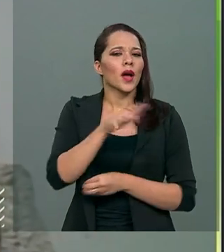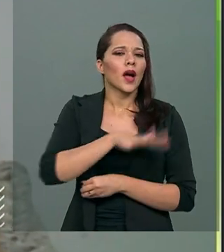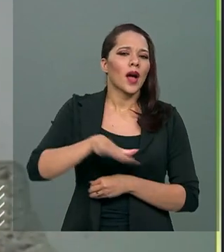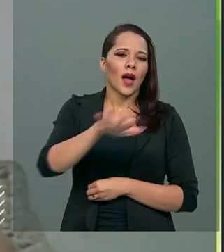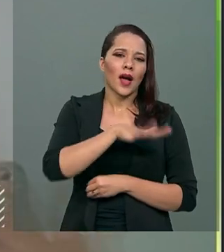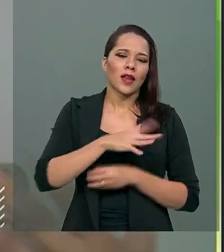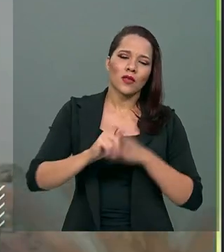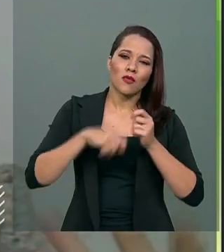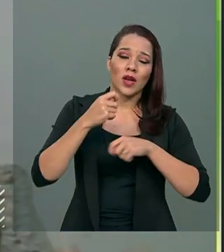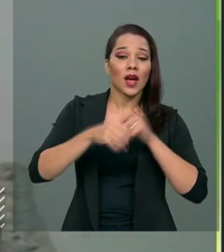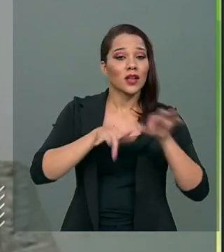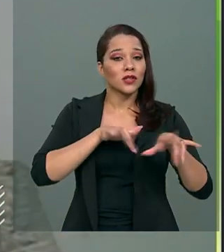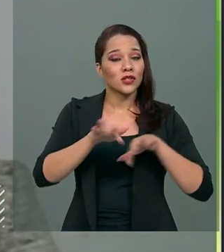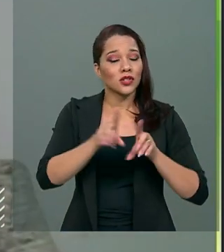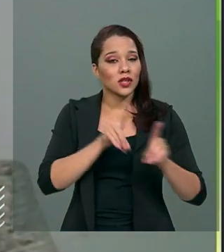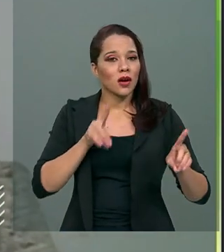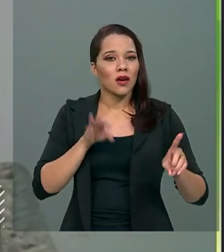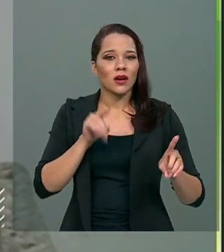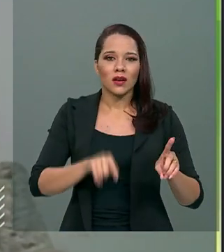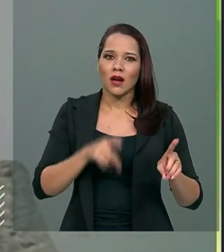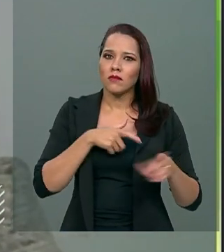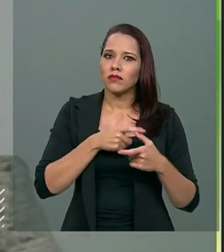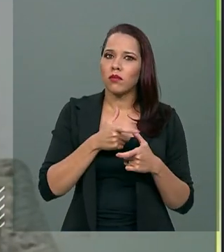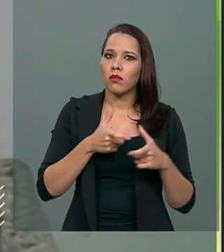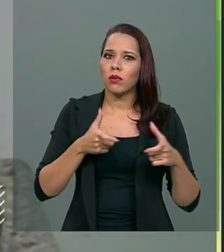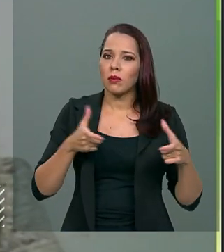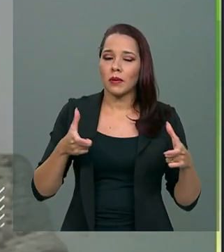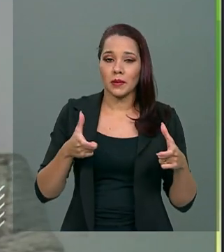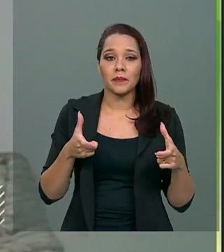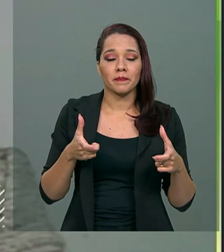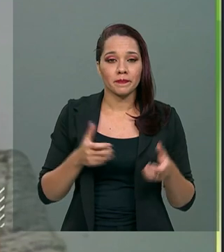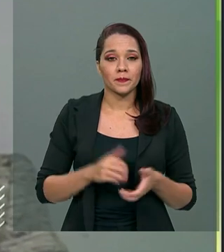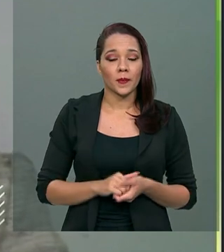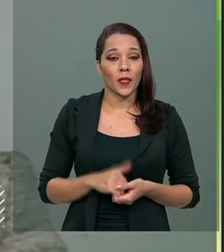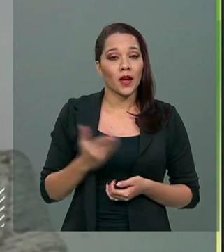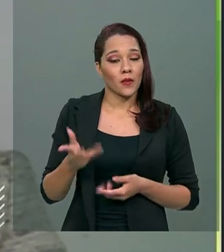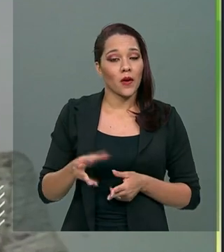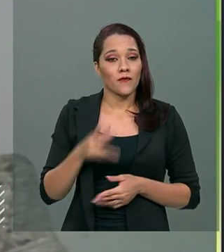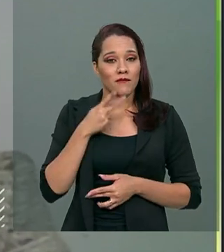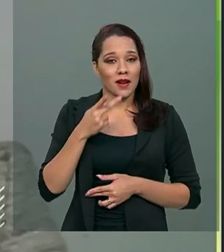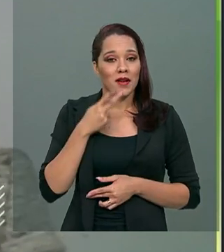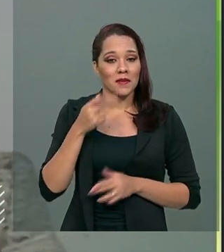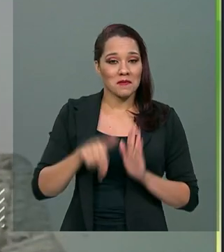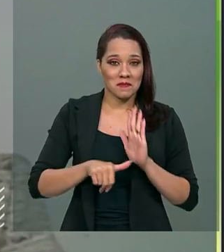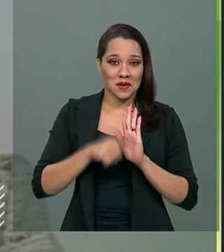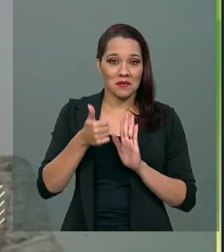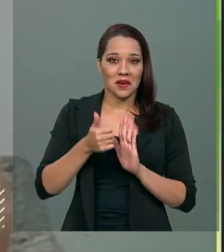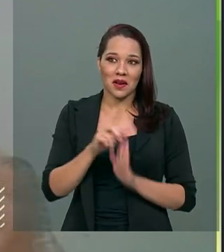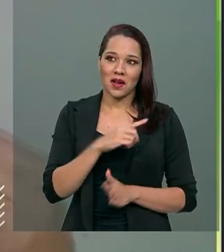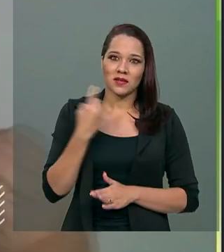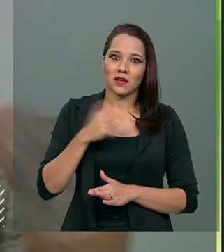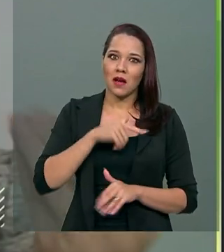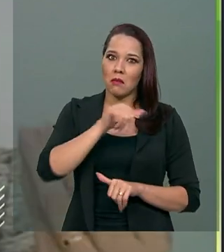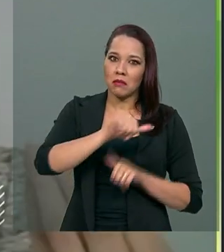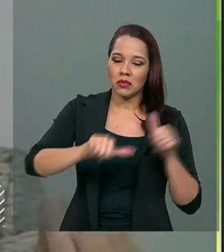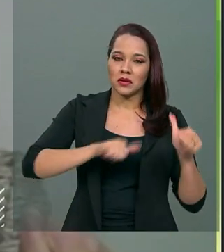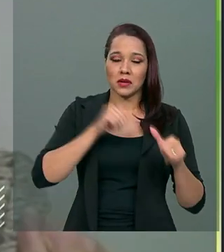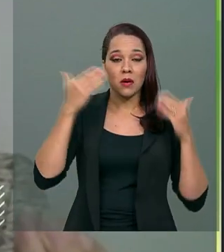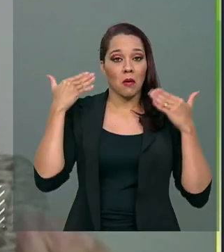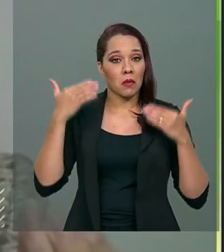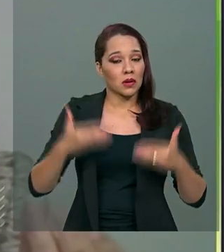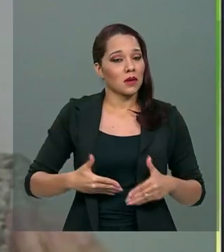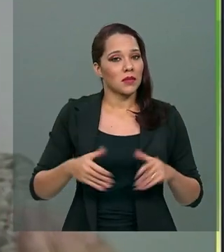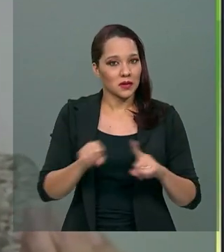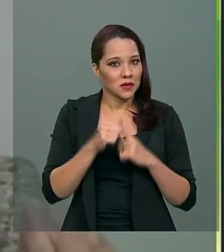digital, que é uma base tributável muito ampla. E que, como eu falei no primeiro bloco, a gente tem uma mudança de comportamento